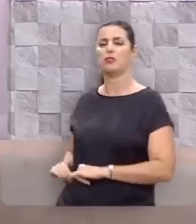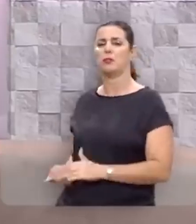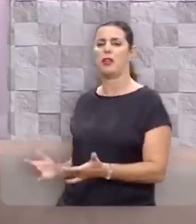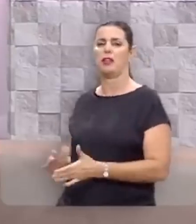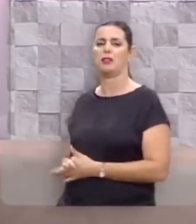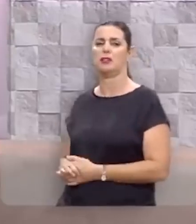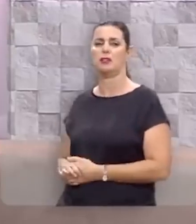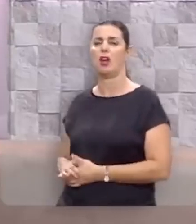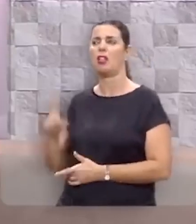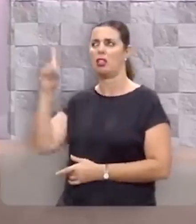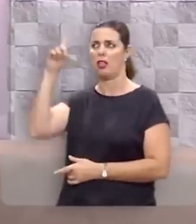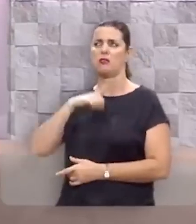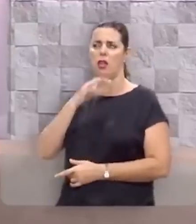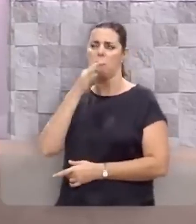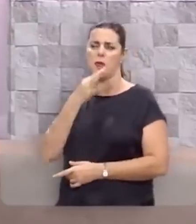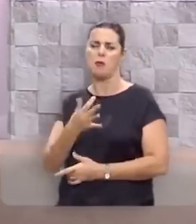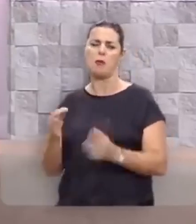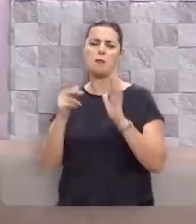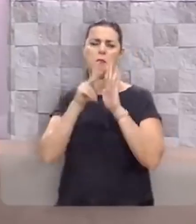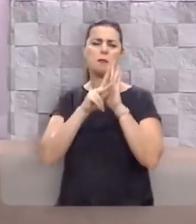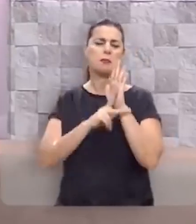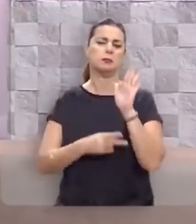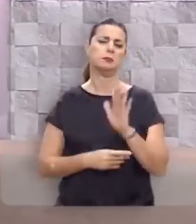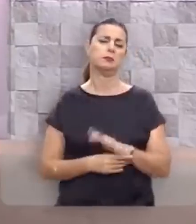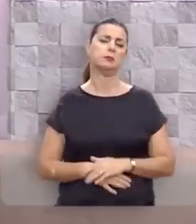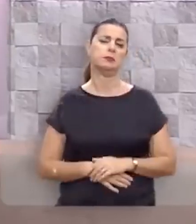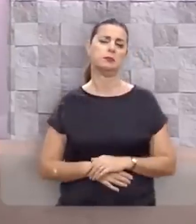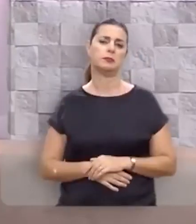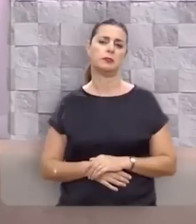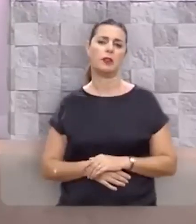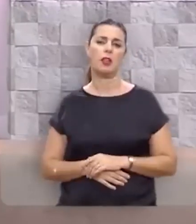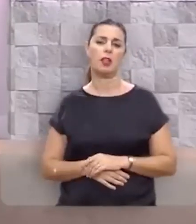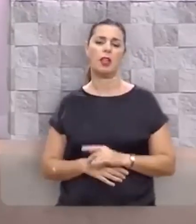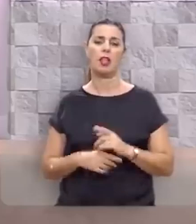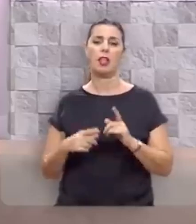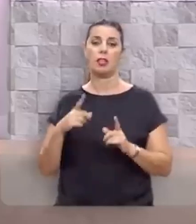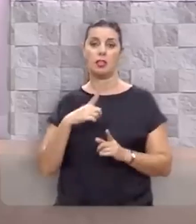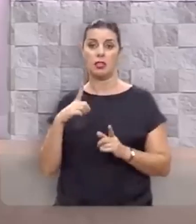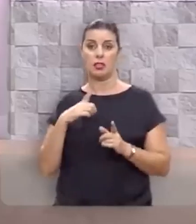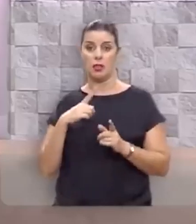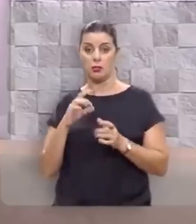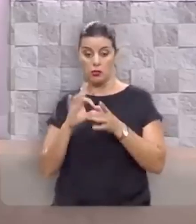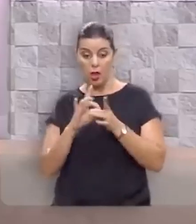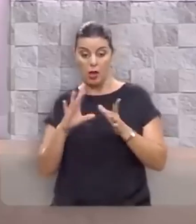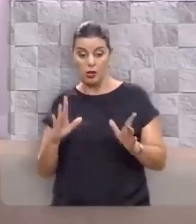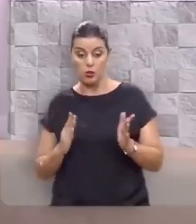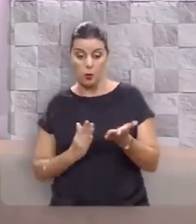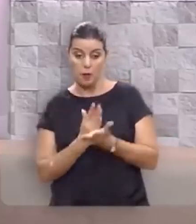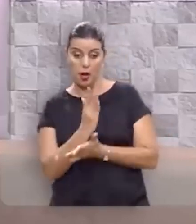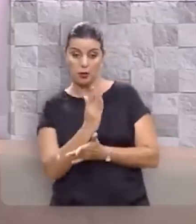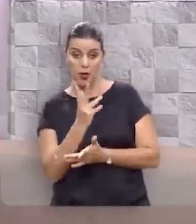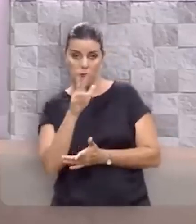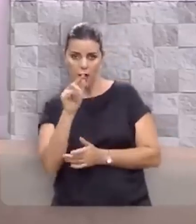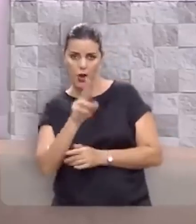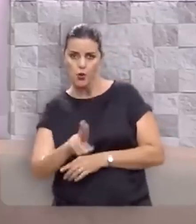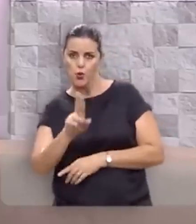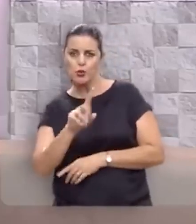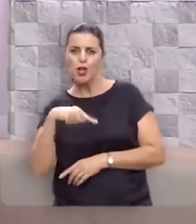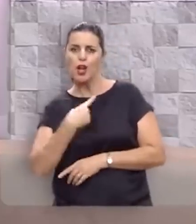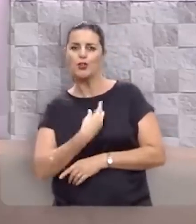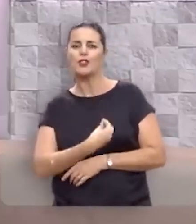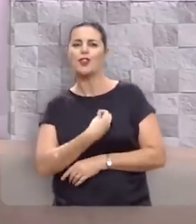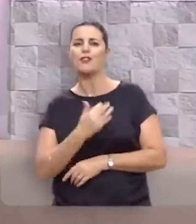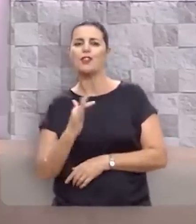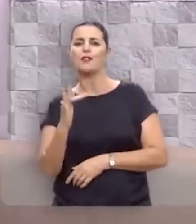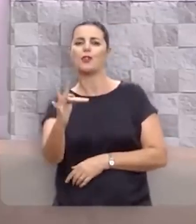Ele tem um propósito. Deus, ao permitir-nos passar por isso, Ele vai nos usar ali